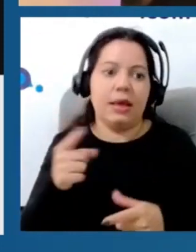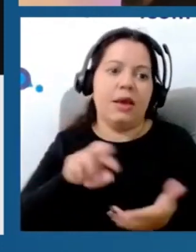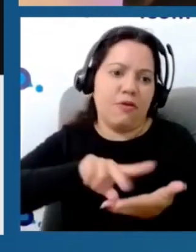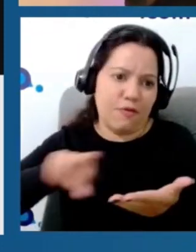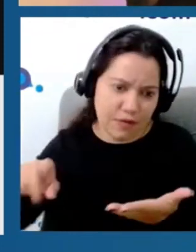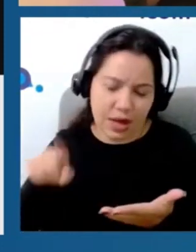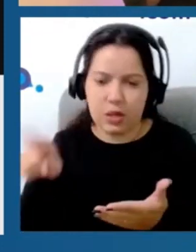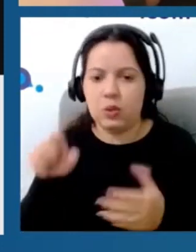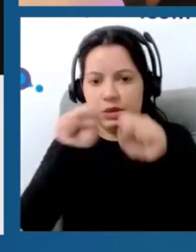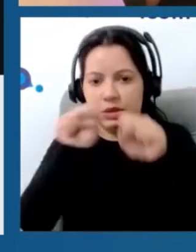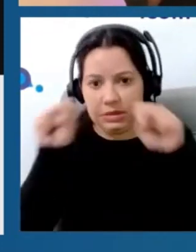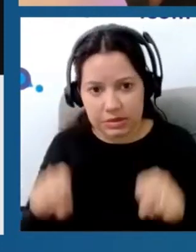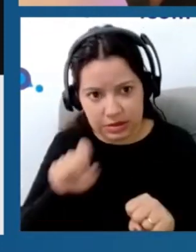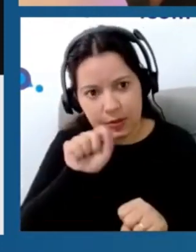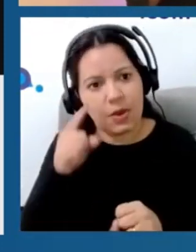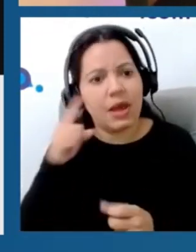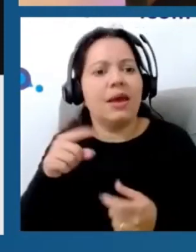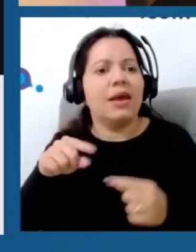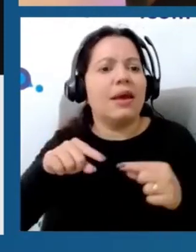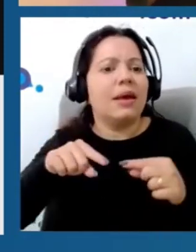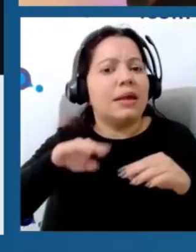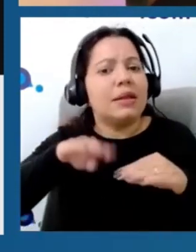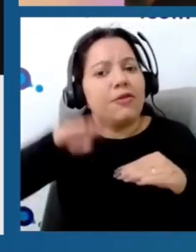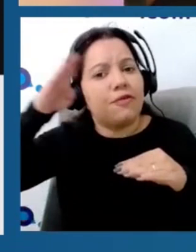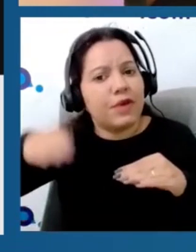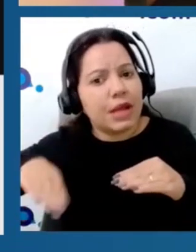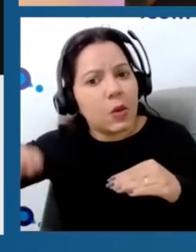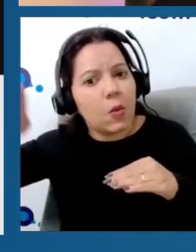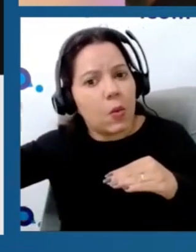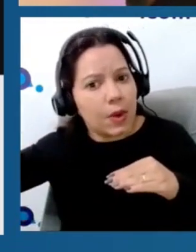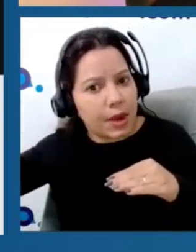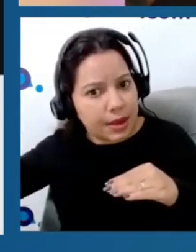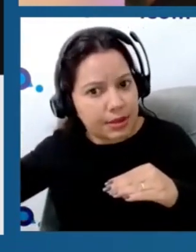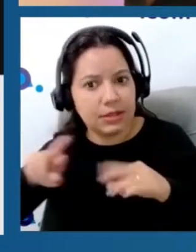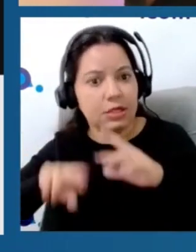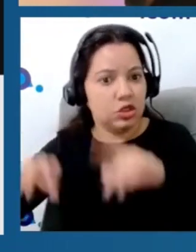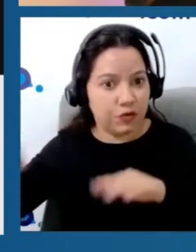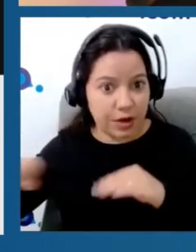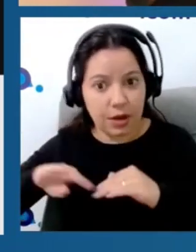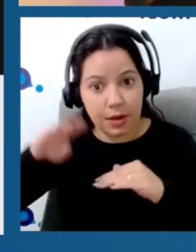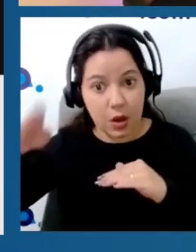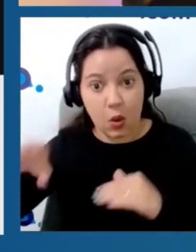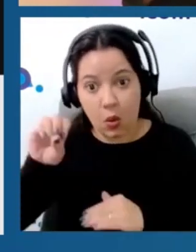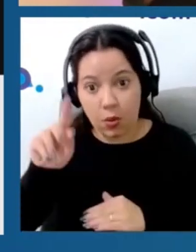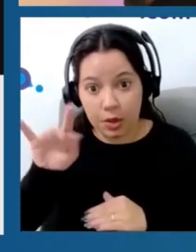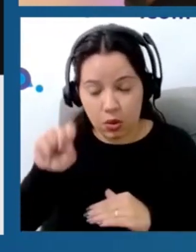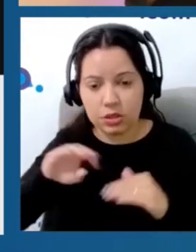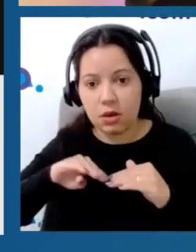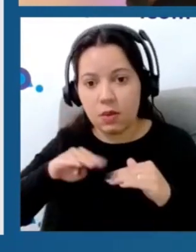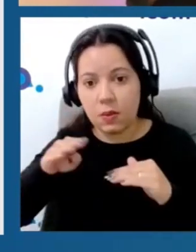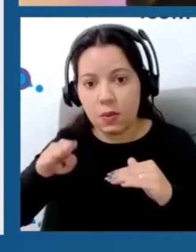opioidérgico, só que de maneira frequência dependente. A alta frequência ativa receptores delta opioides e a baixa frequência ativa